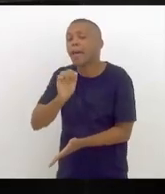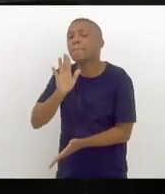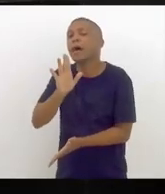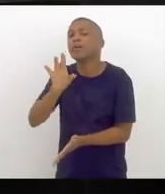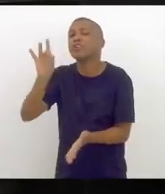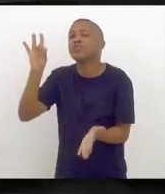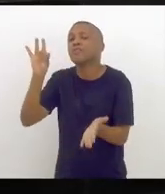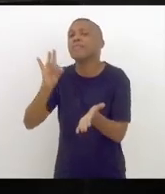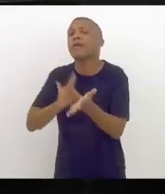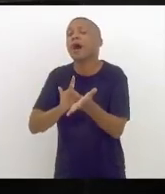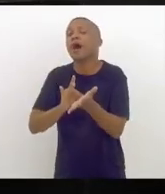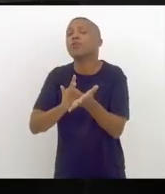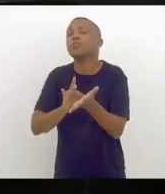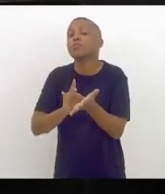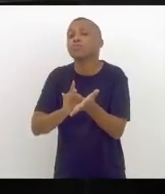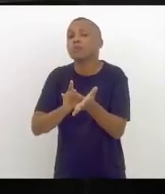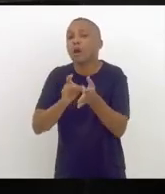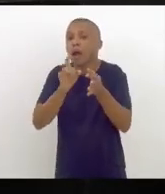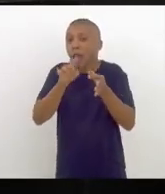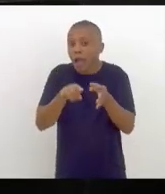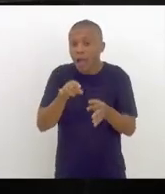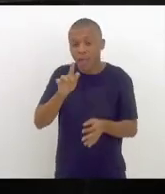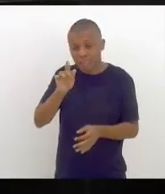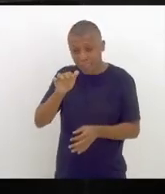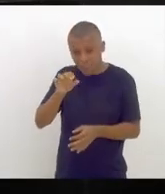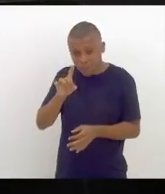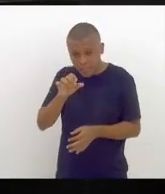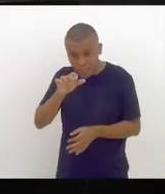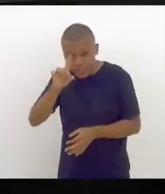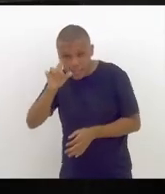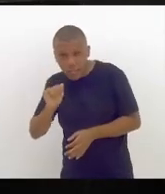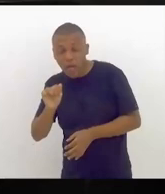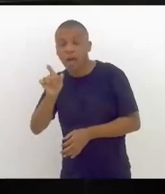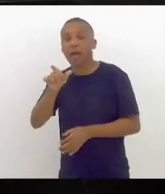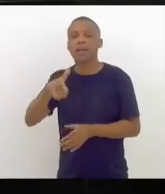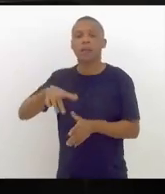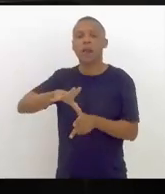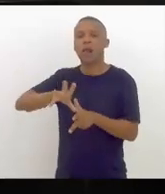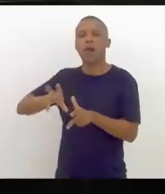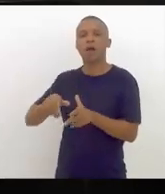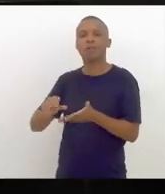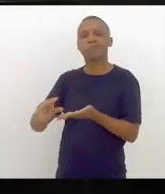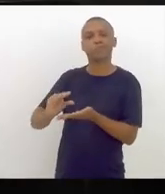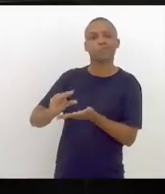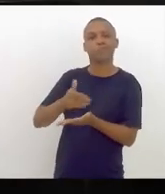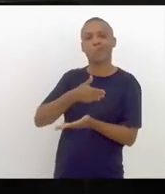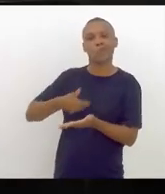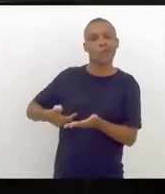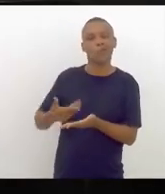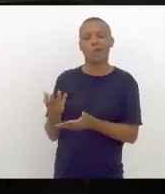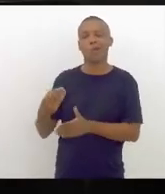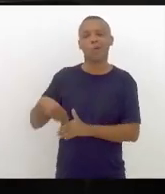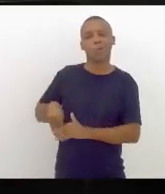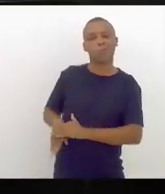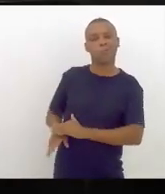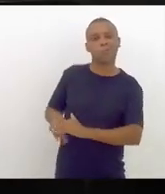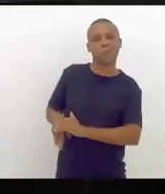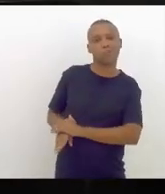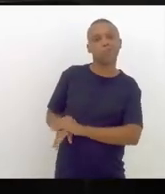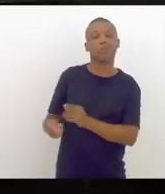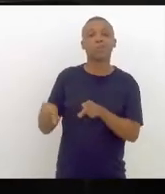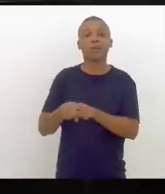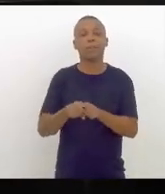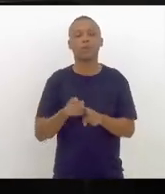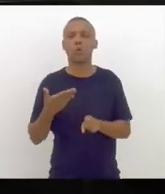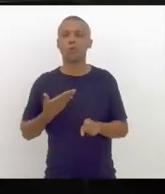genocida se não aqueles que desviam de dinheiro público para o seu próprio bolso e para o bolso